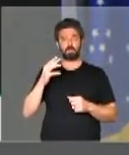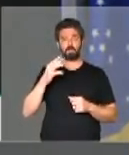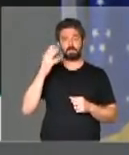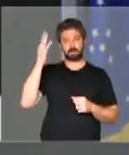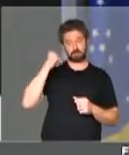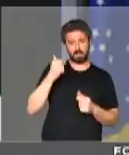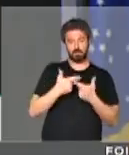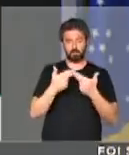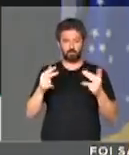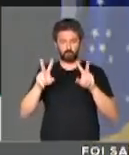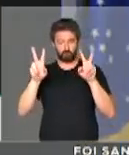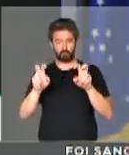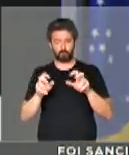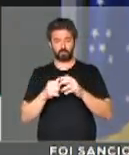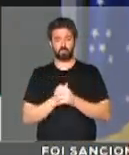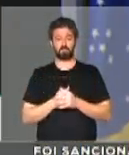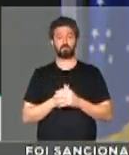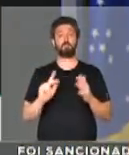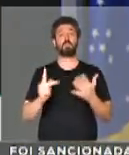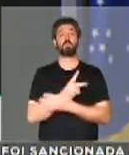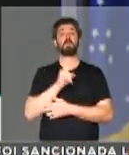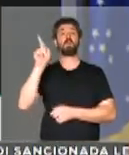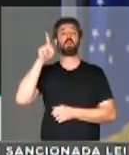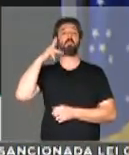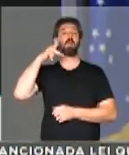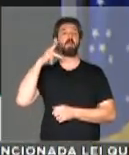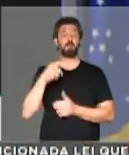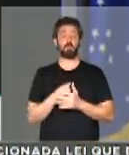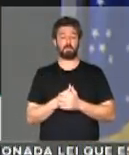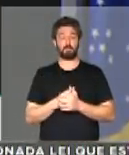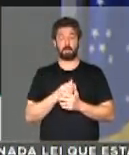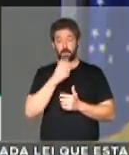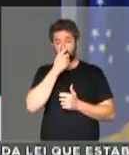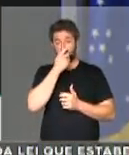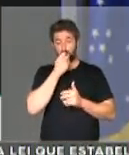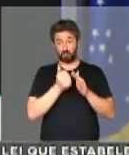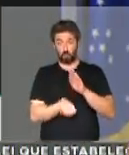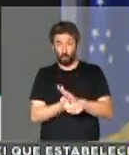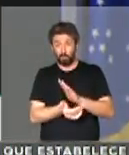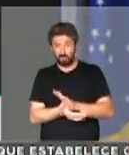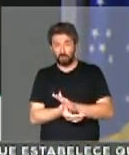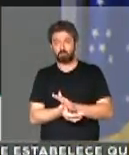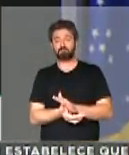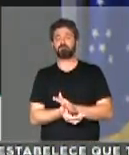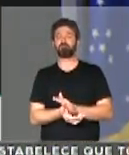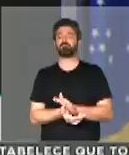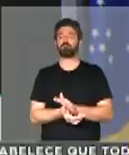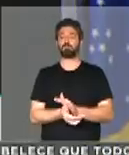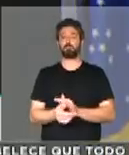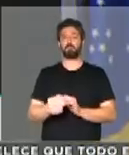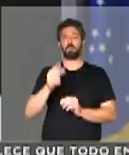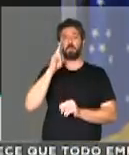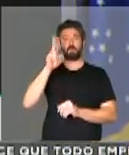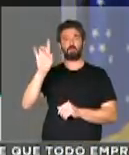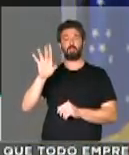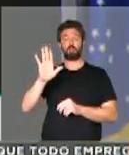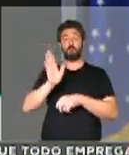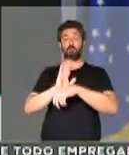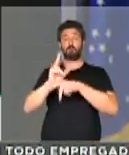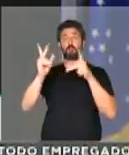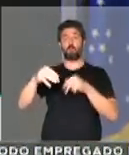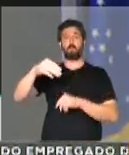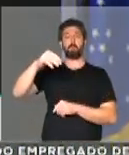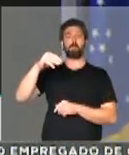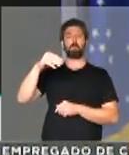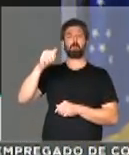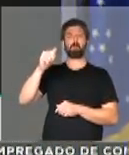algo do tipo. O que tem acontecido na Paraíba, em termos de corrupção, a gente só via em filmes de grandes mafiosos,